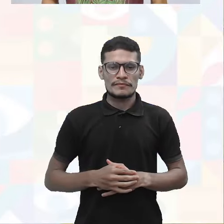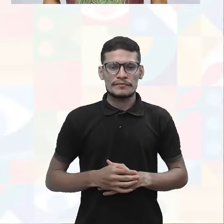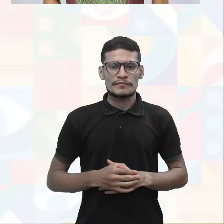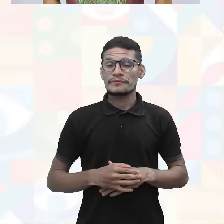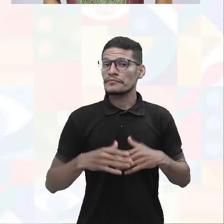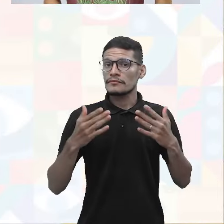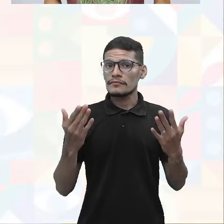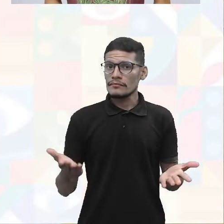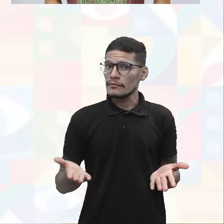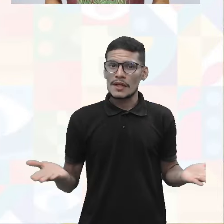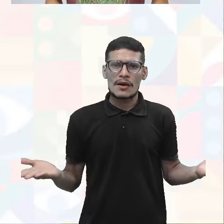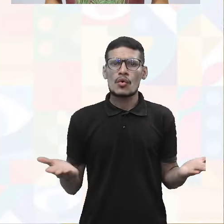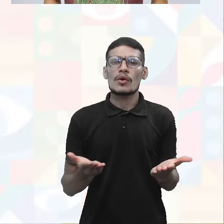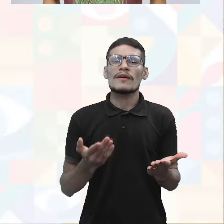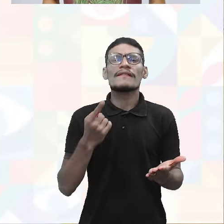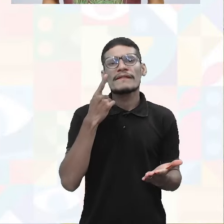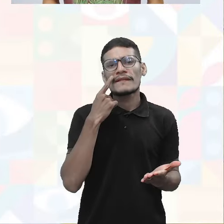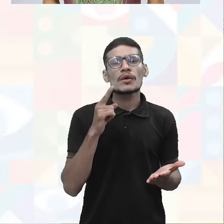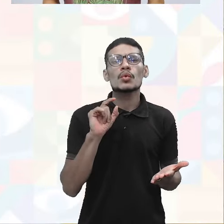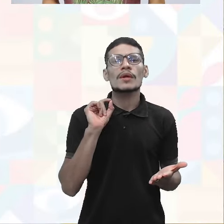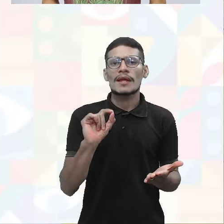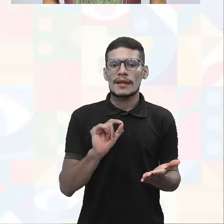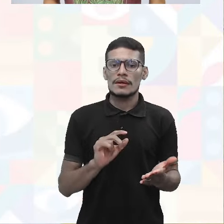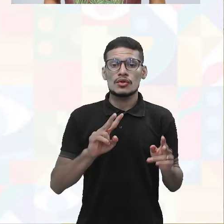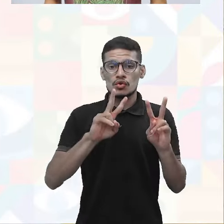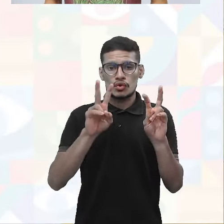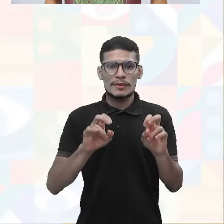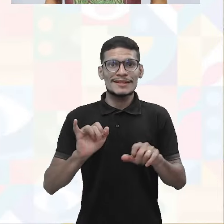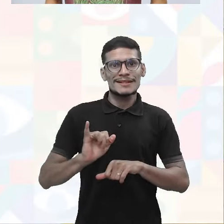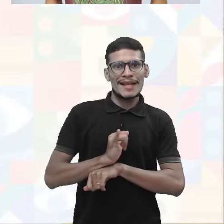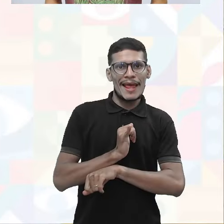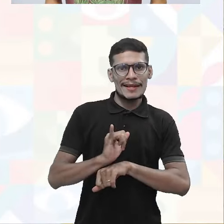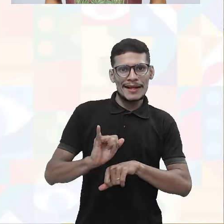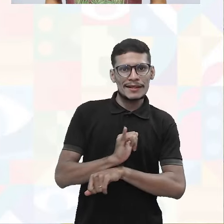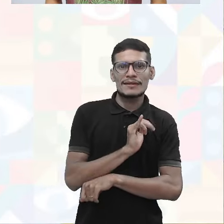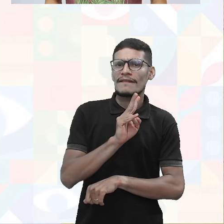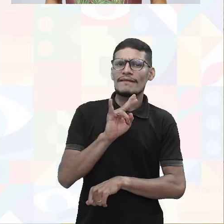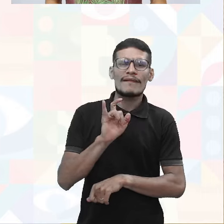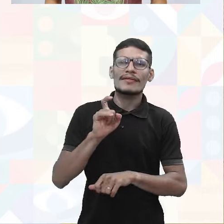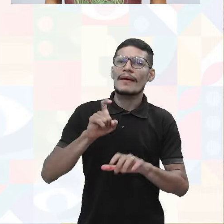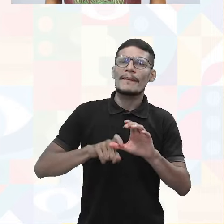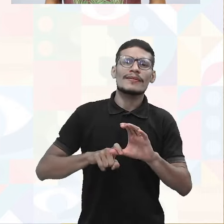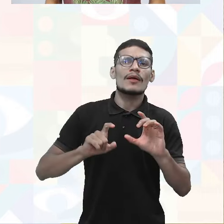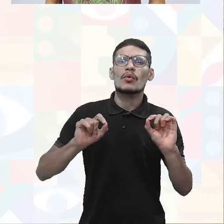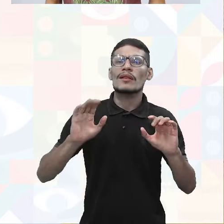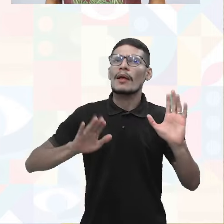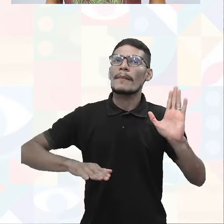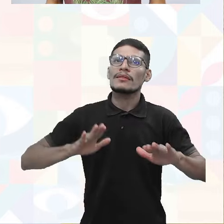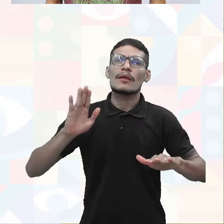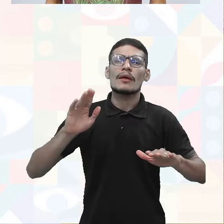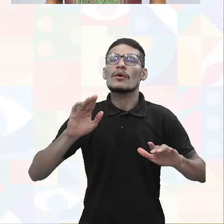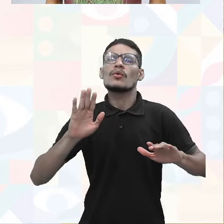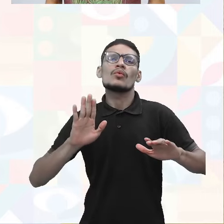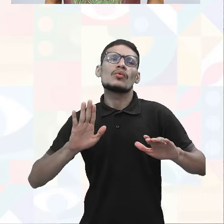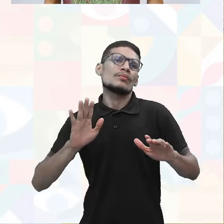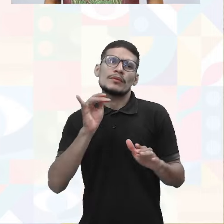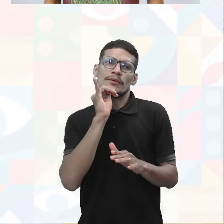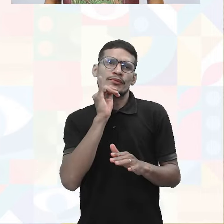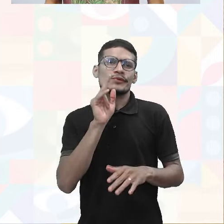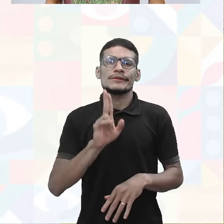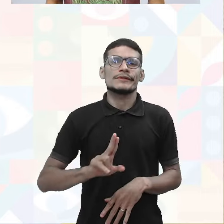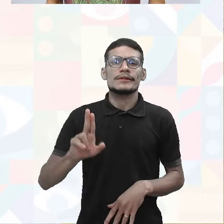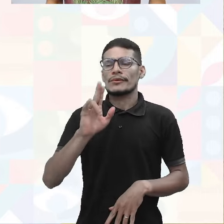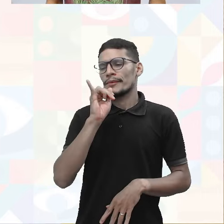E aí o a gente vai ver? Sobre essa questão dessas técnicas vai depender muito vamos dizer da utilização delas, vamos dizer,